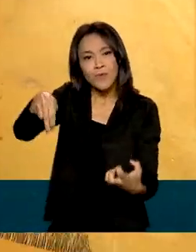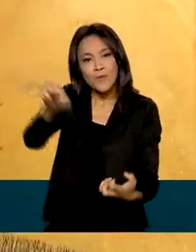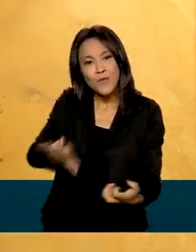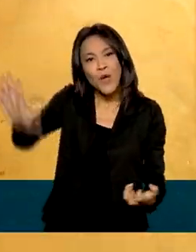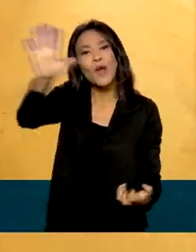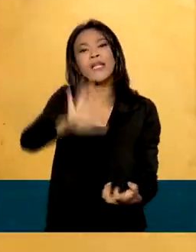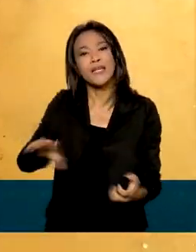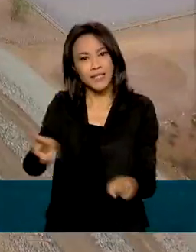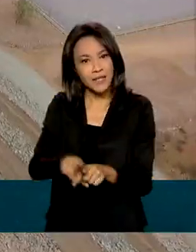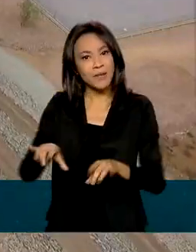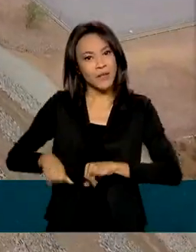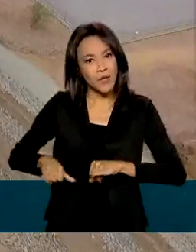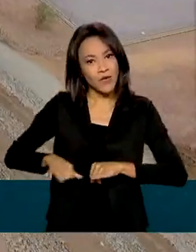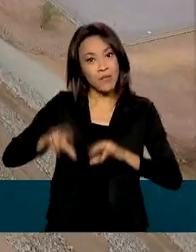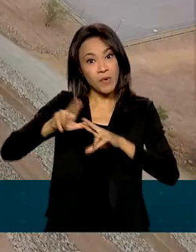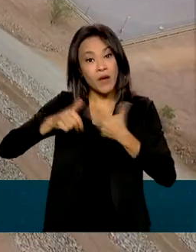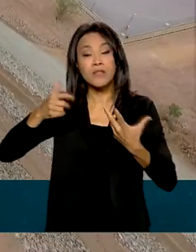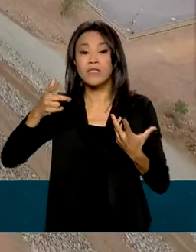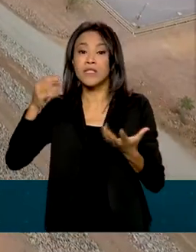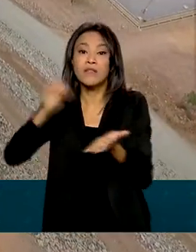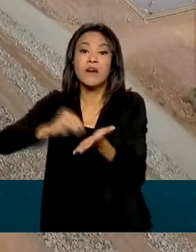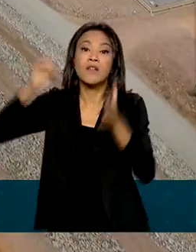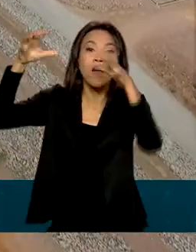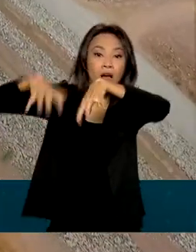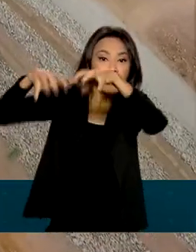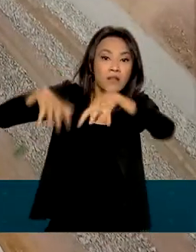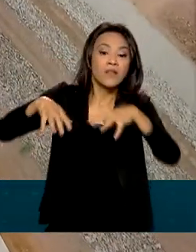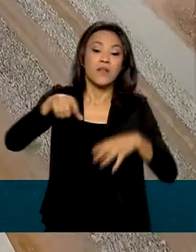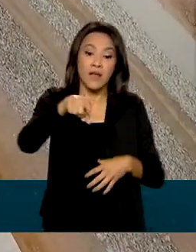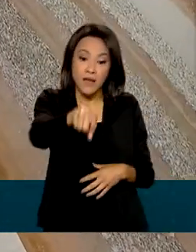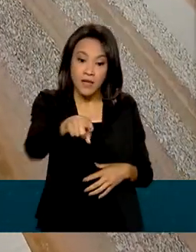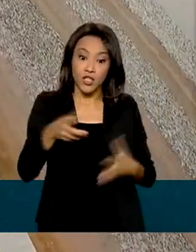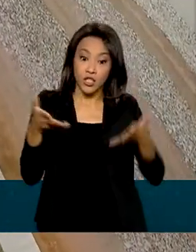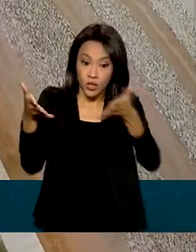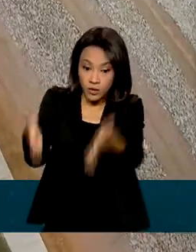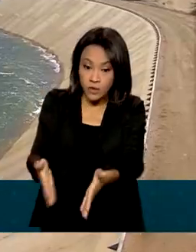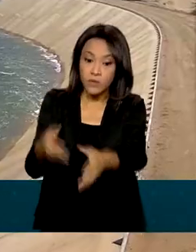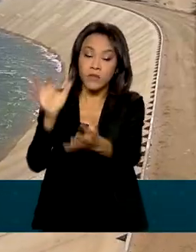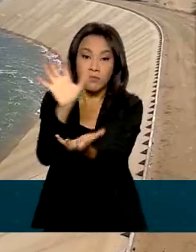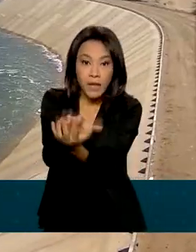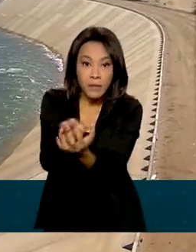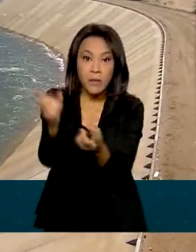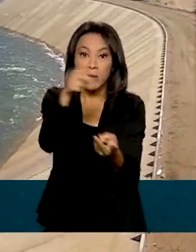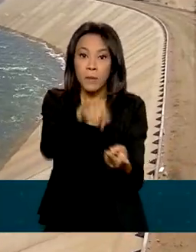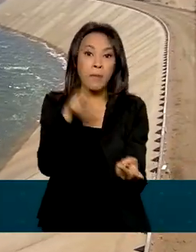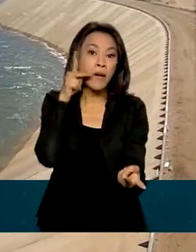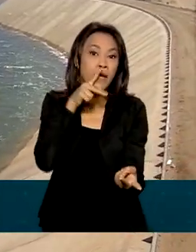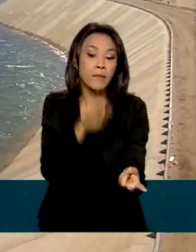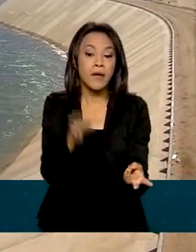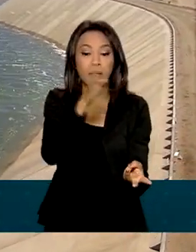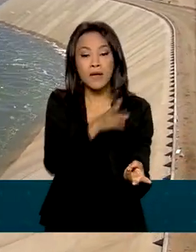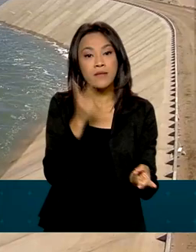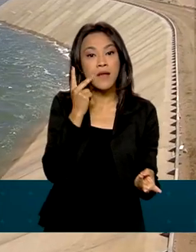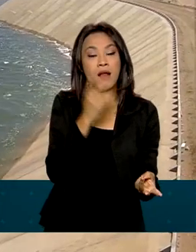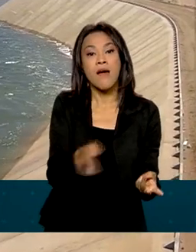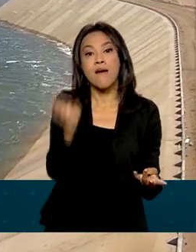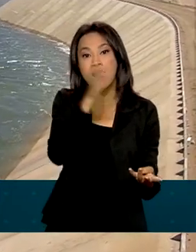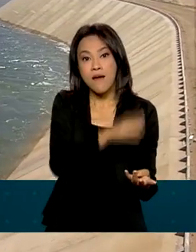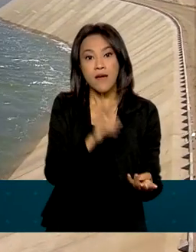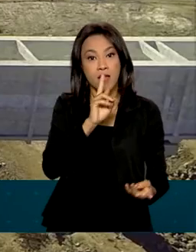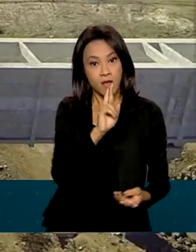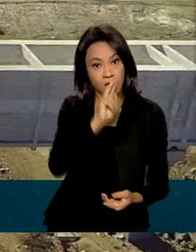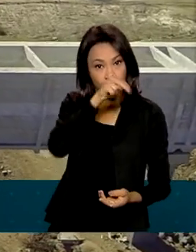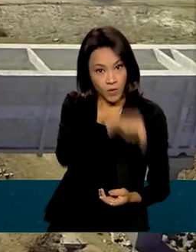castigado pela seca. Até agora, a água chegou aos estados de Pernambuco, Paraíba, Ceará e Rio Grande do